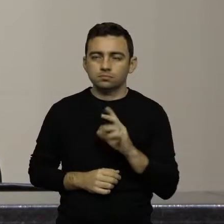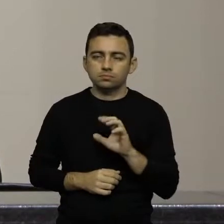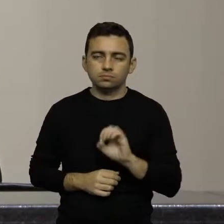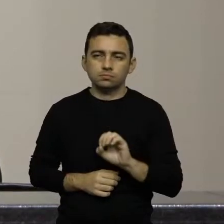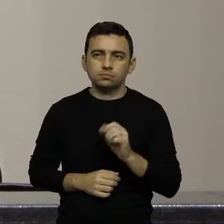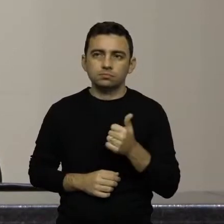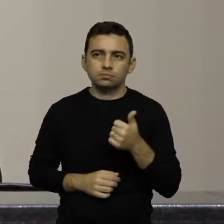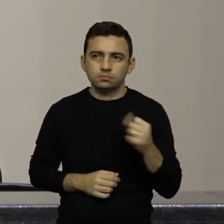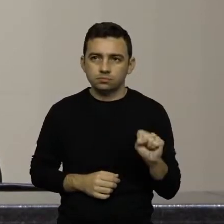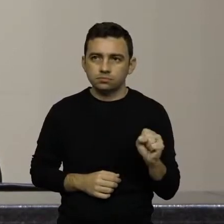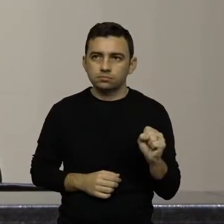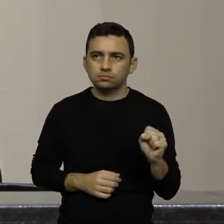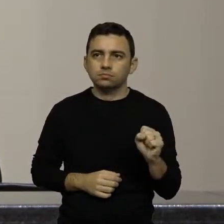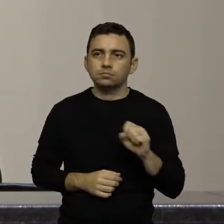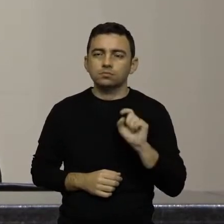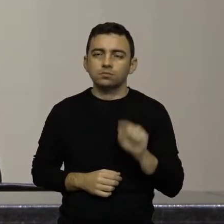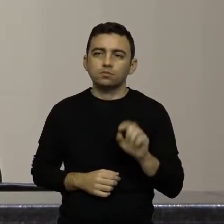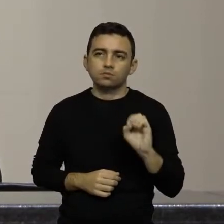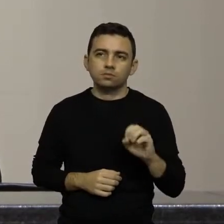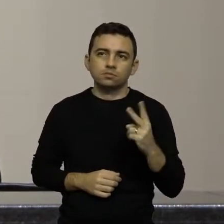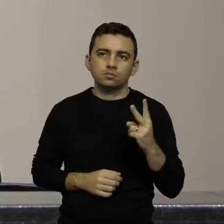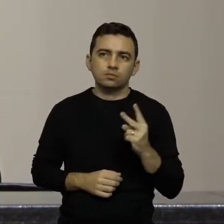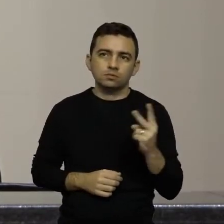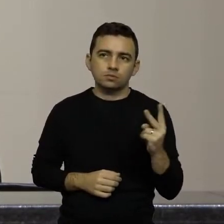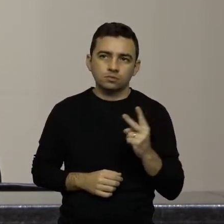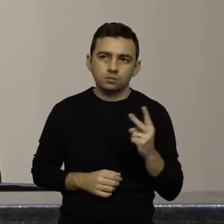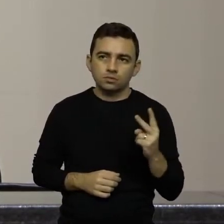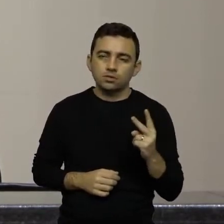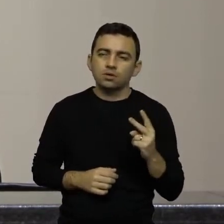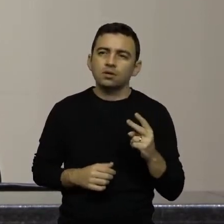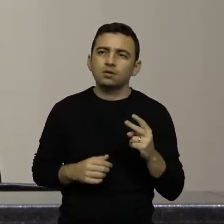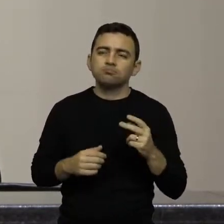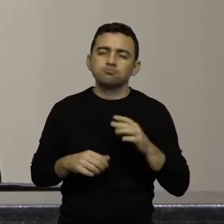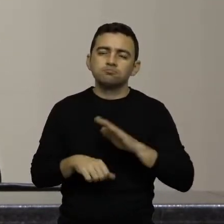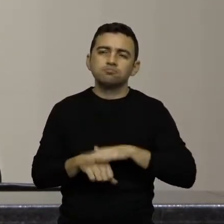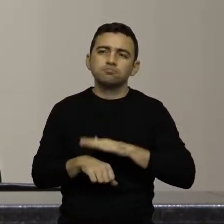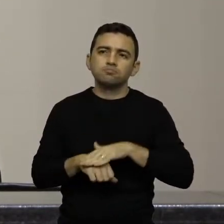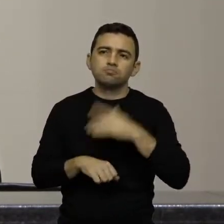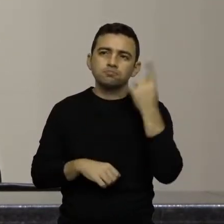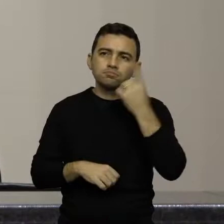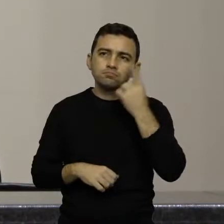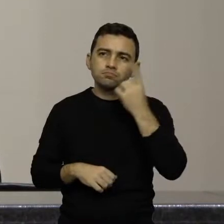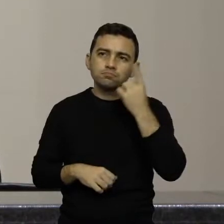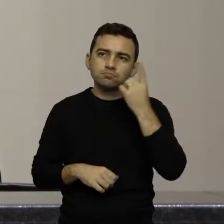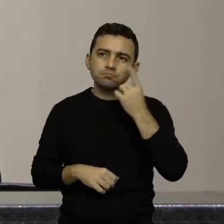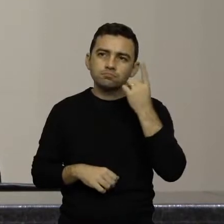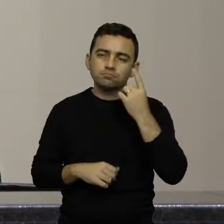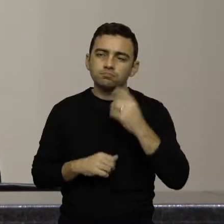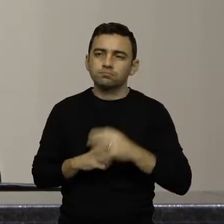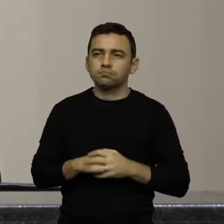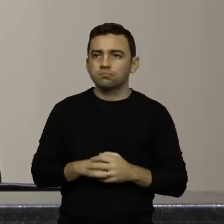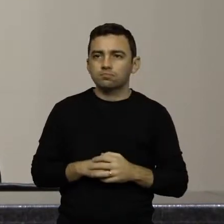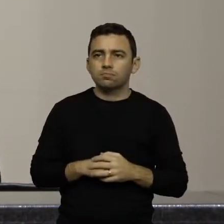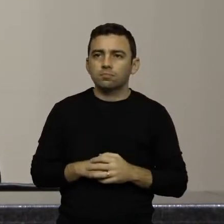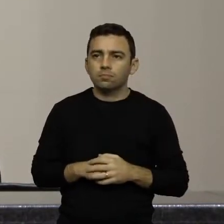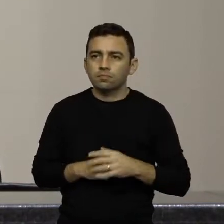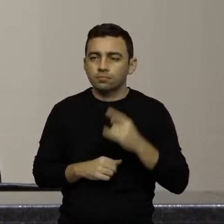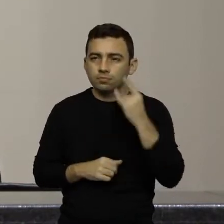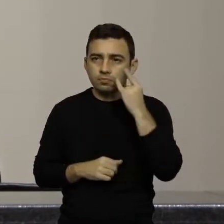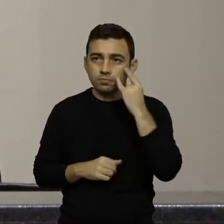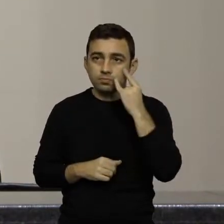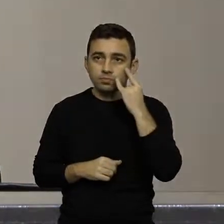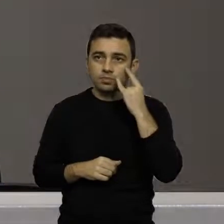.02022, autor, deputado Mauro de Nadal, altera o